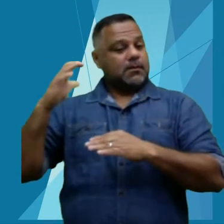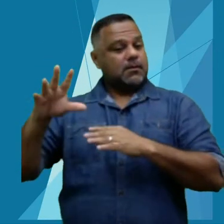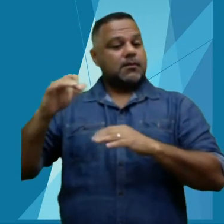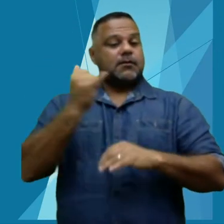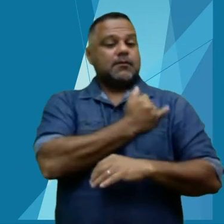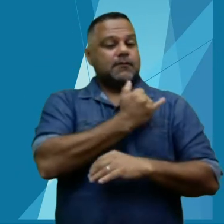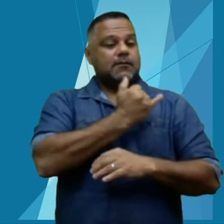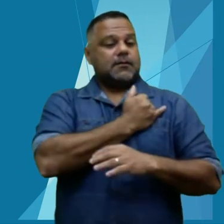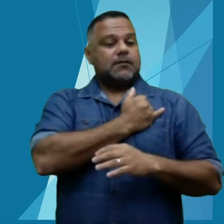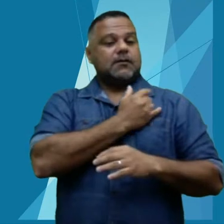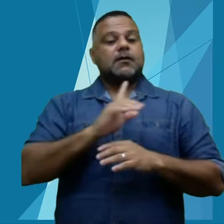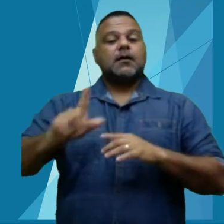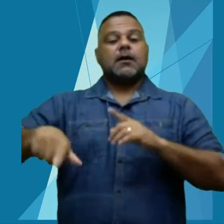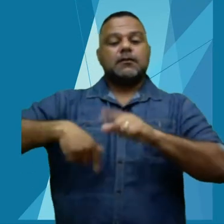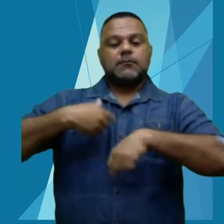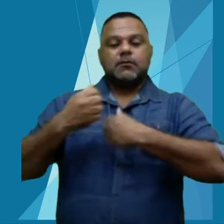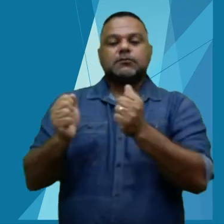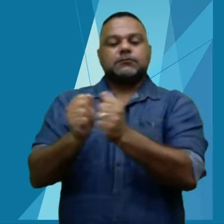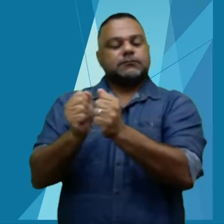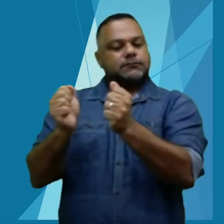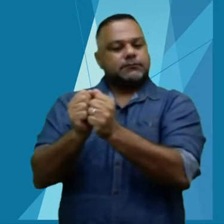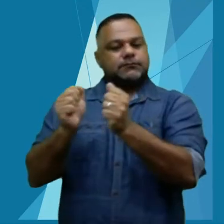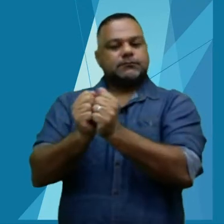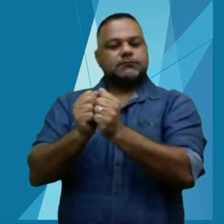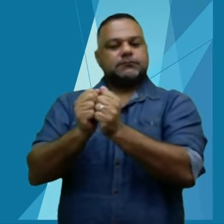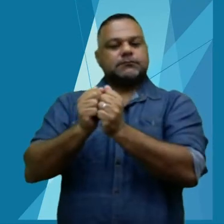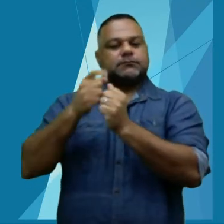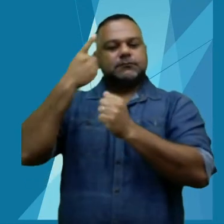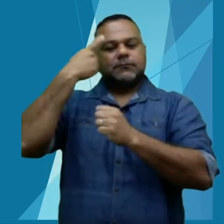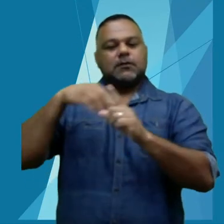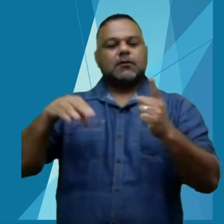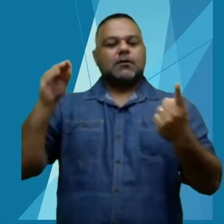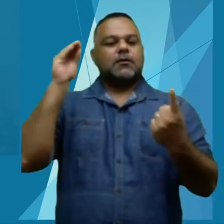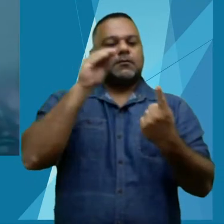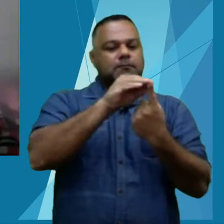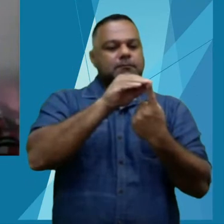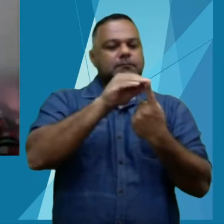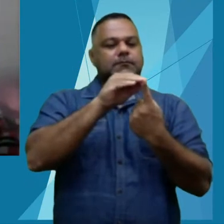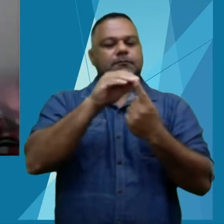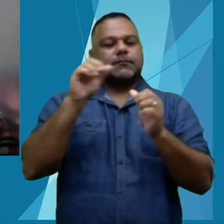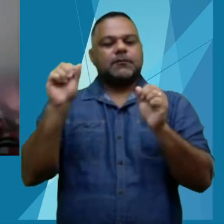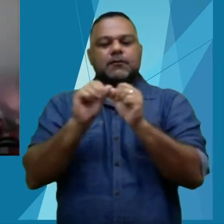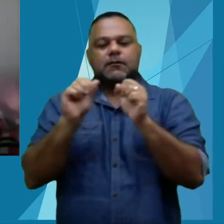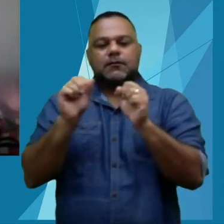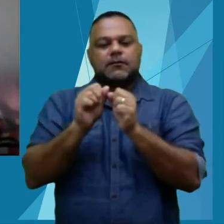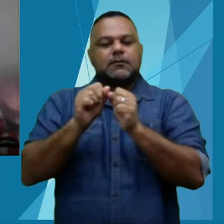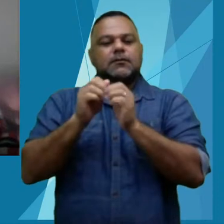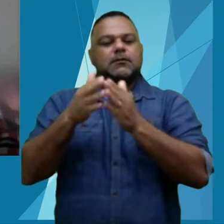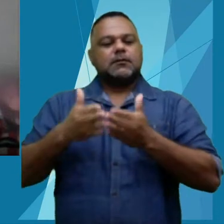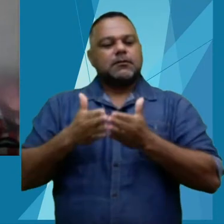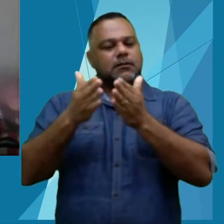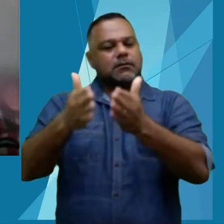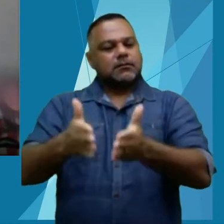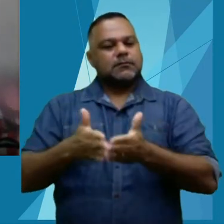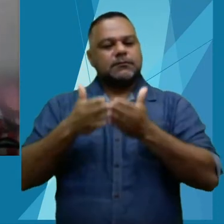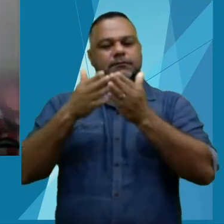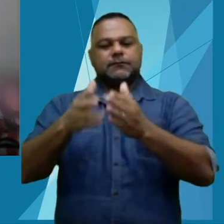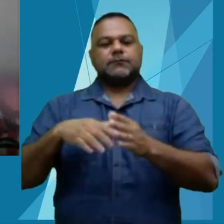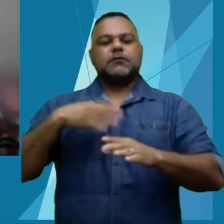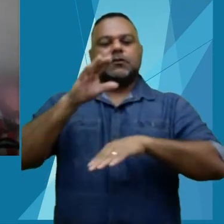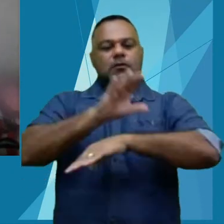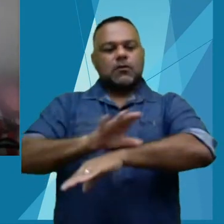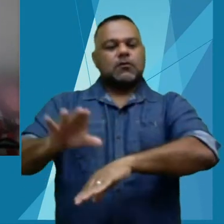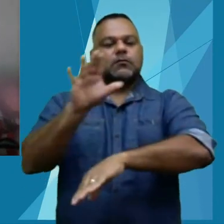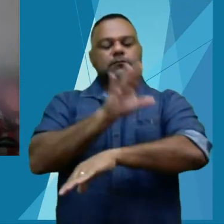parceria com a editora, foi objetivado fazer um caminho de implementação de uma cultura de